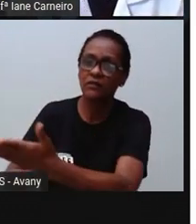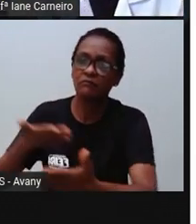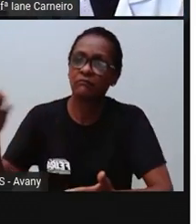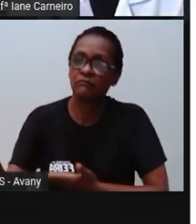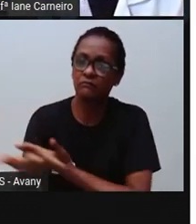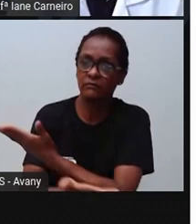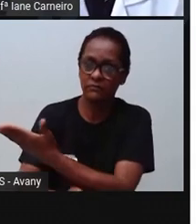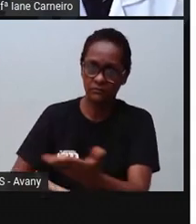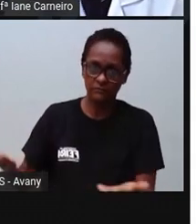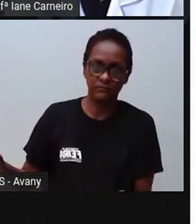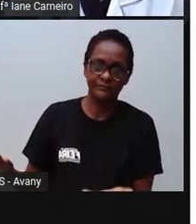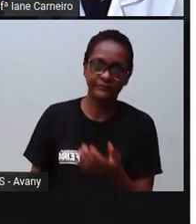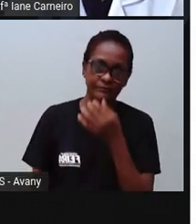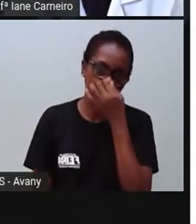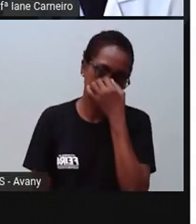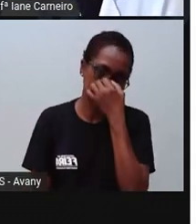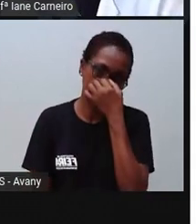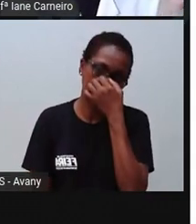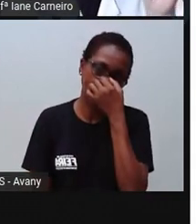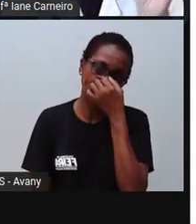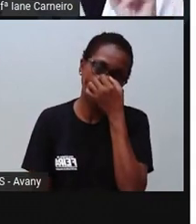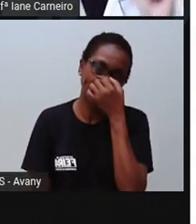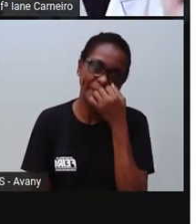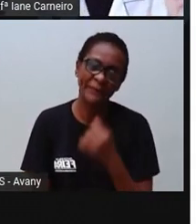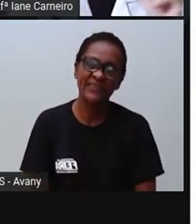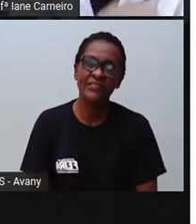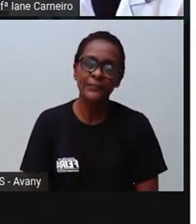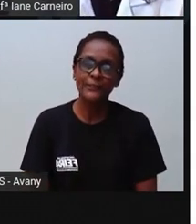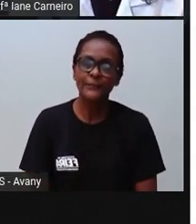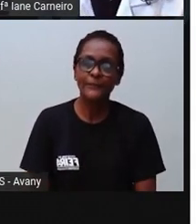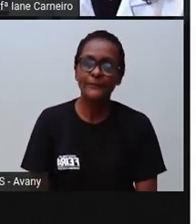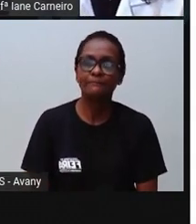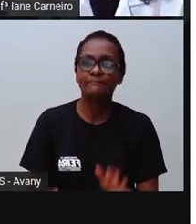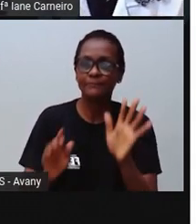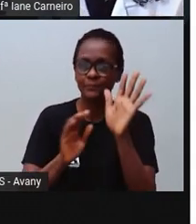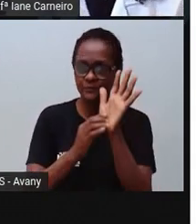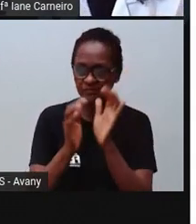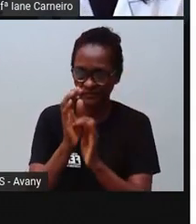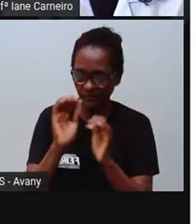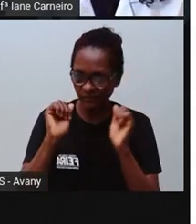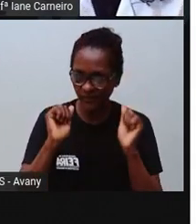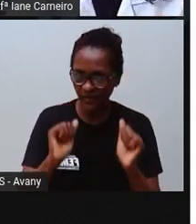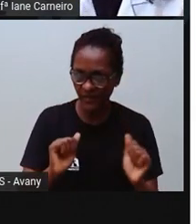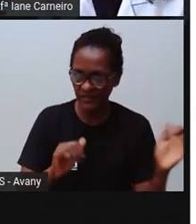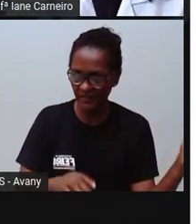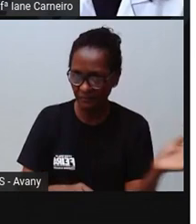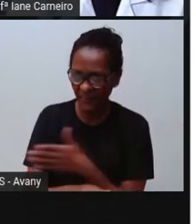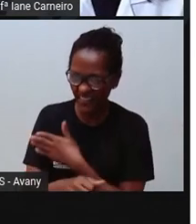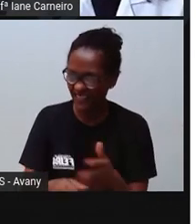Então, só mais um lembrete, que as mãos não são para bater, certo?